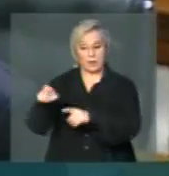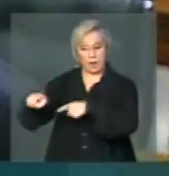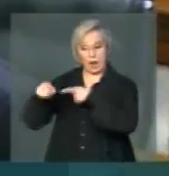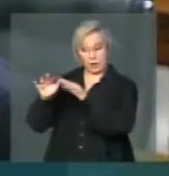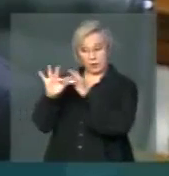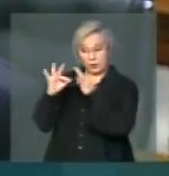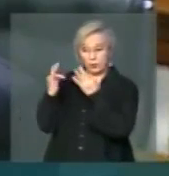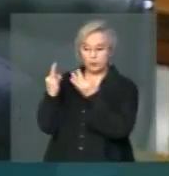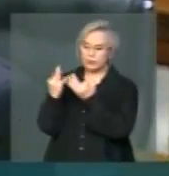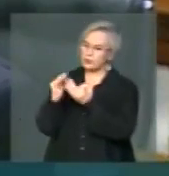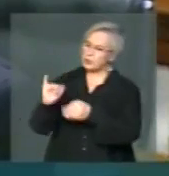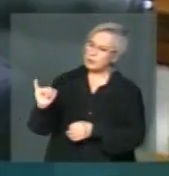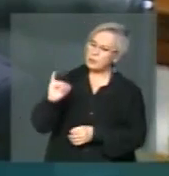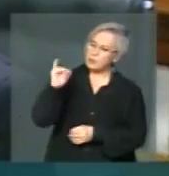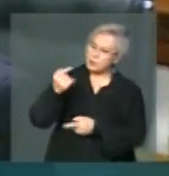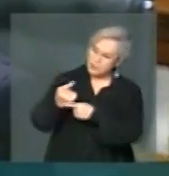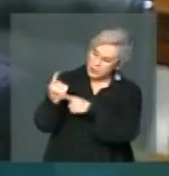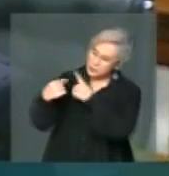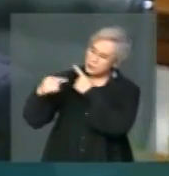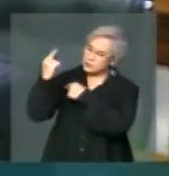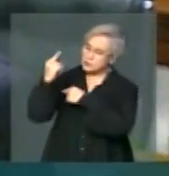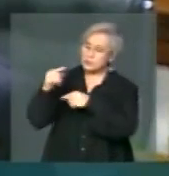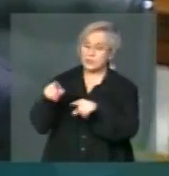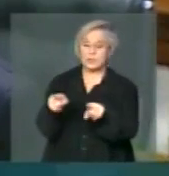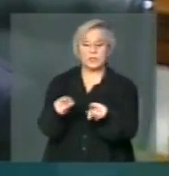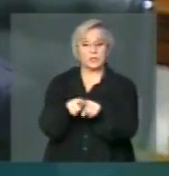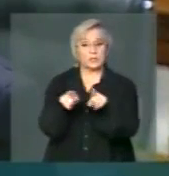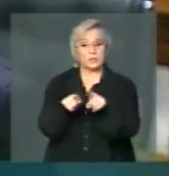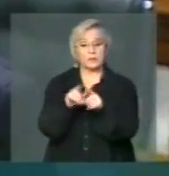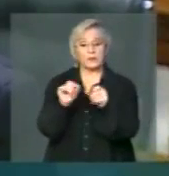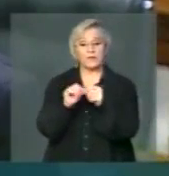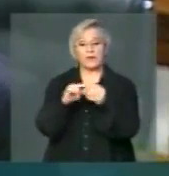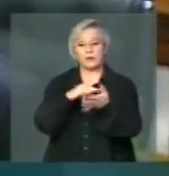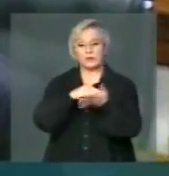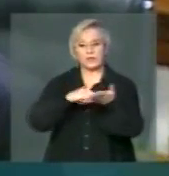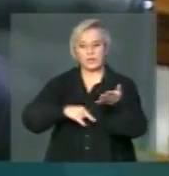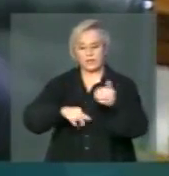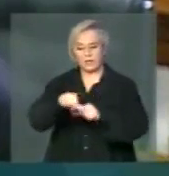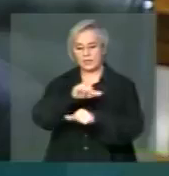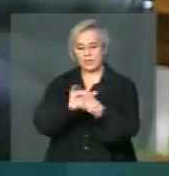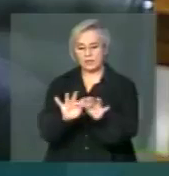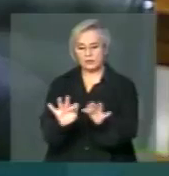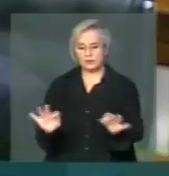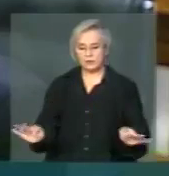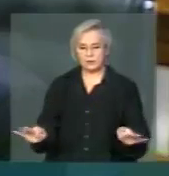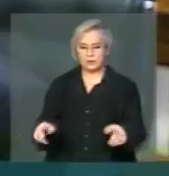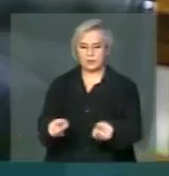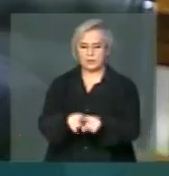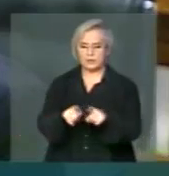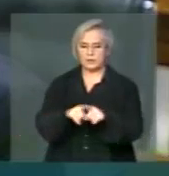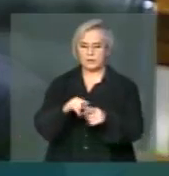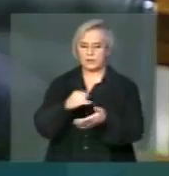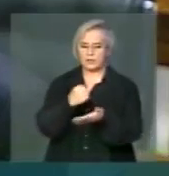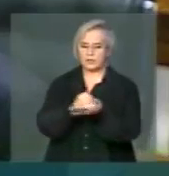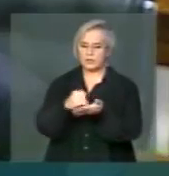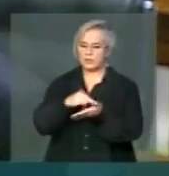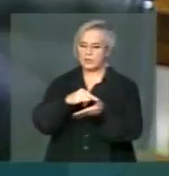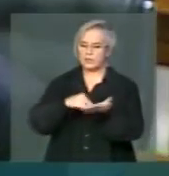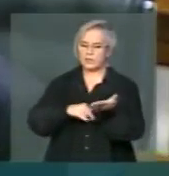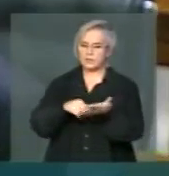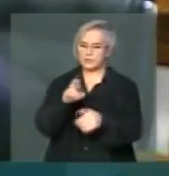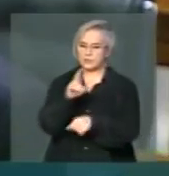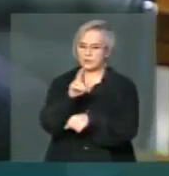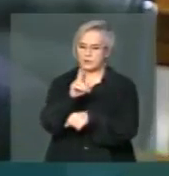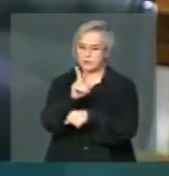dúvida, mas também estabelece a simplificação do cadastro e o registro da reserva legal, devendo o poder público